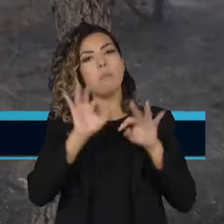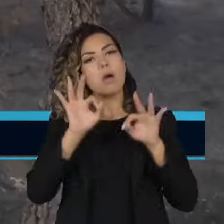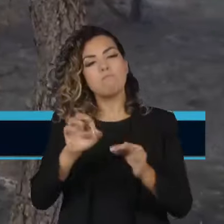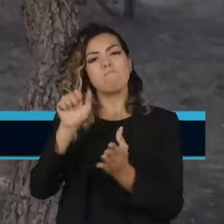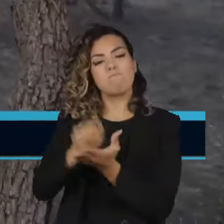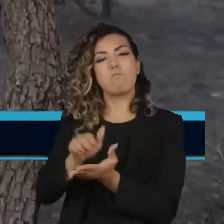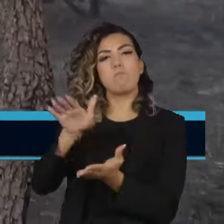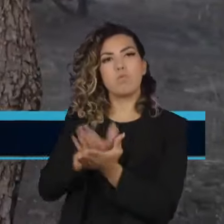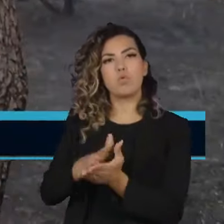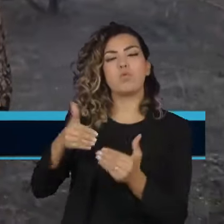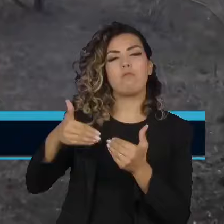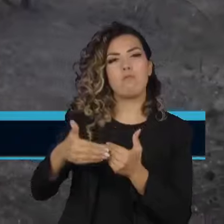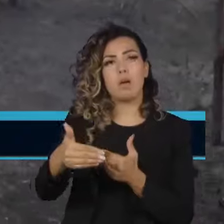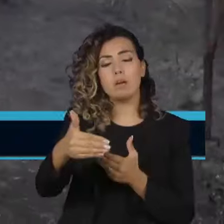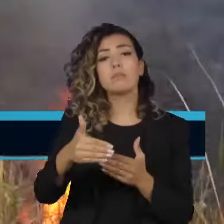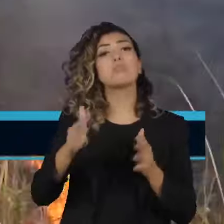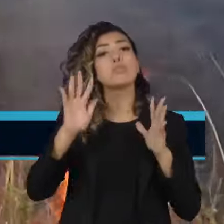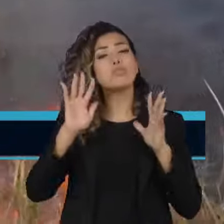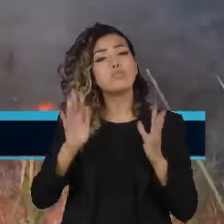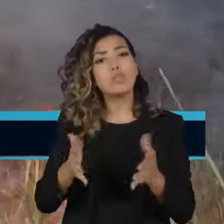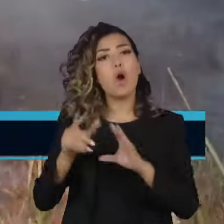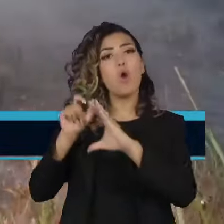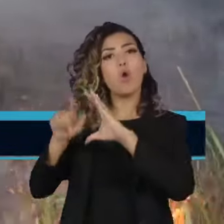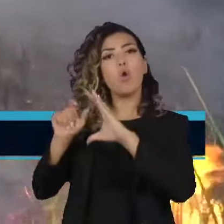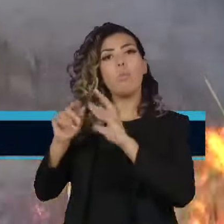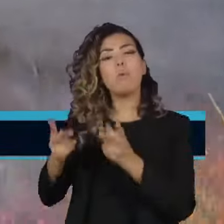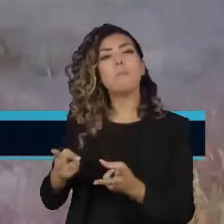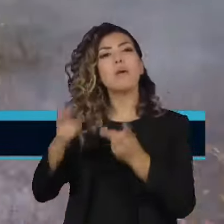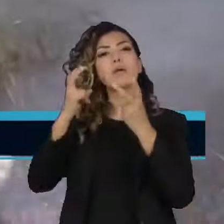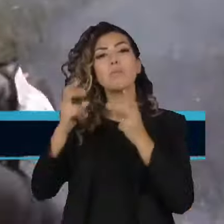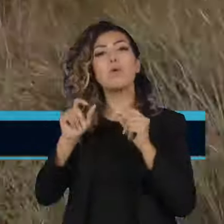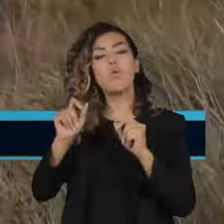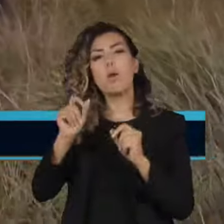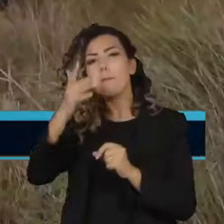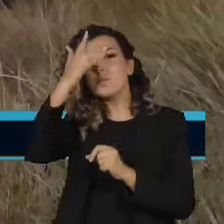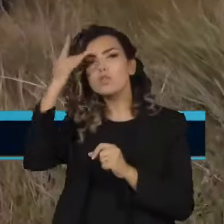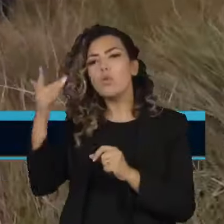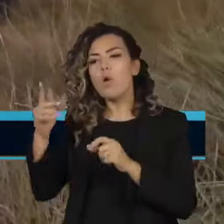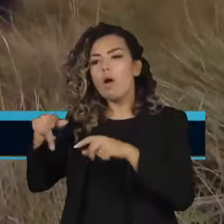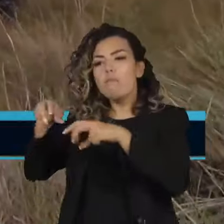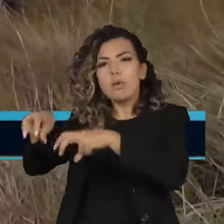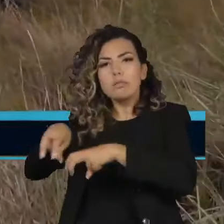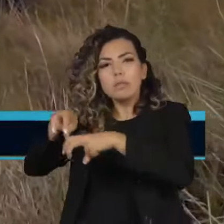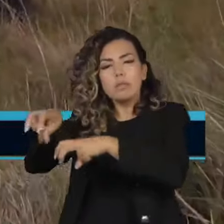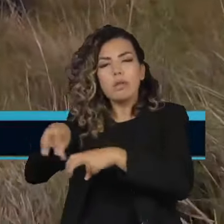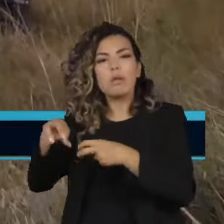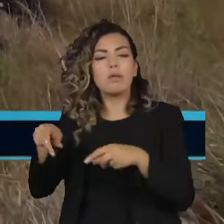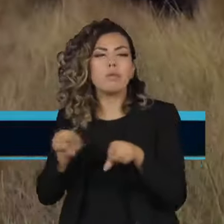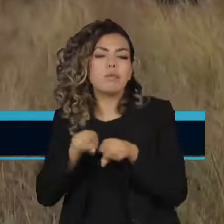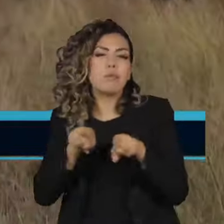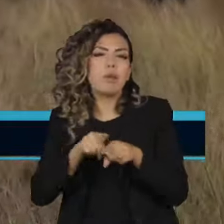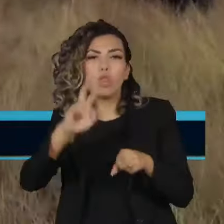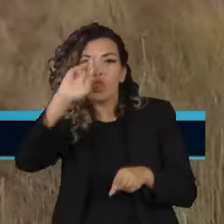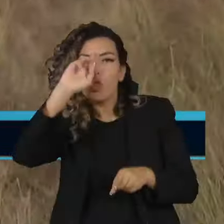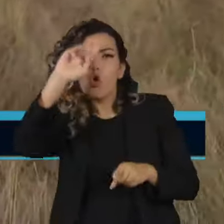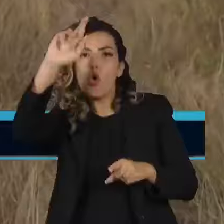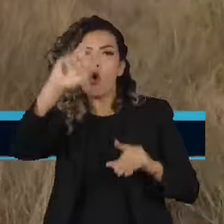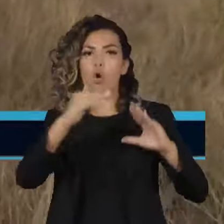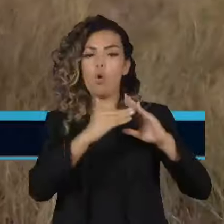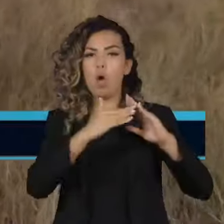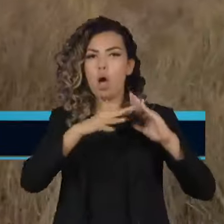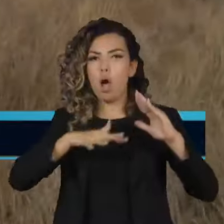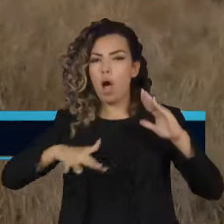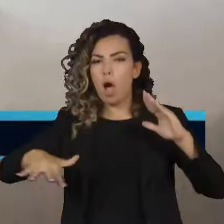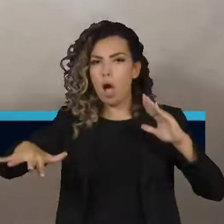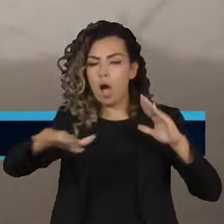Globo, são 138 alvos entre fazendeiros, empresários, advogados, donos de propriedades rurais, foram